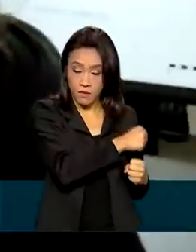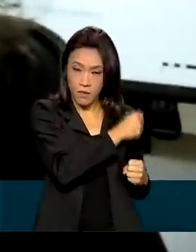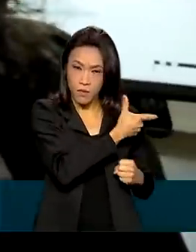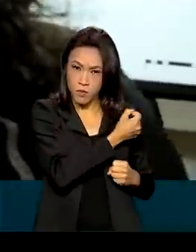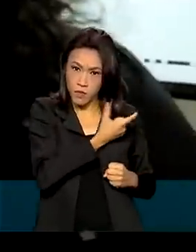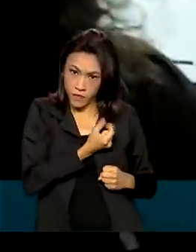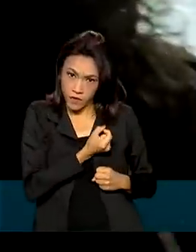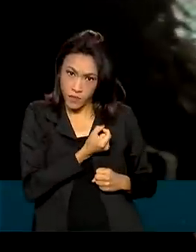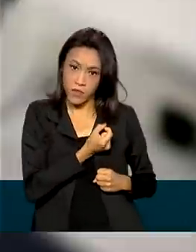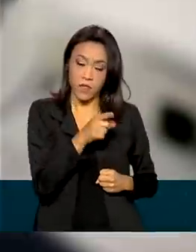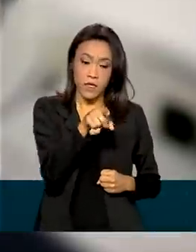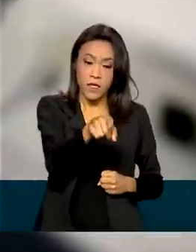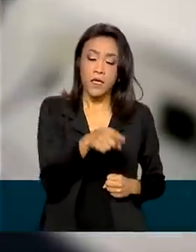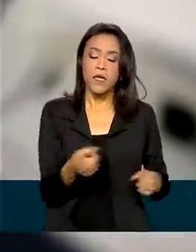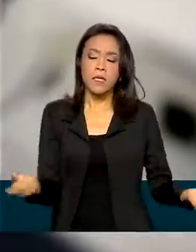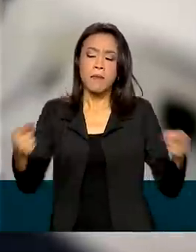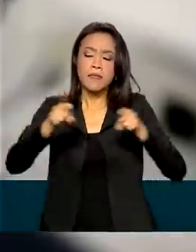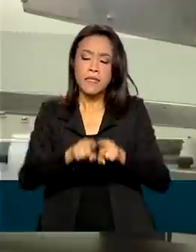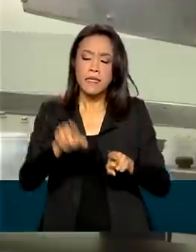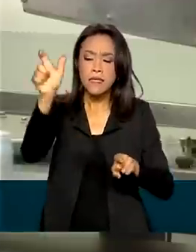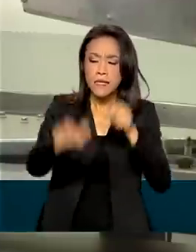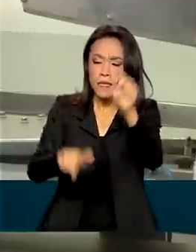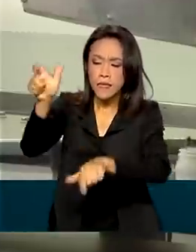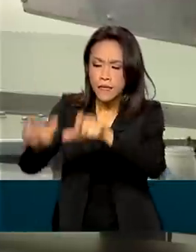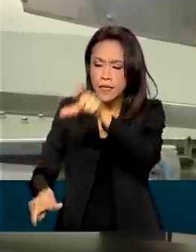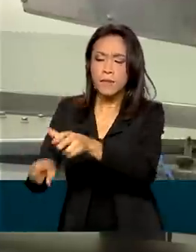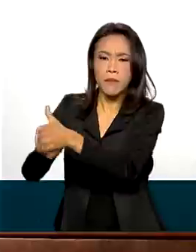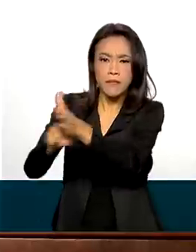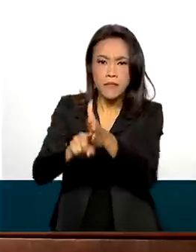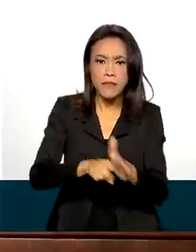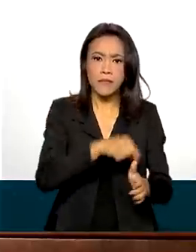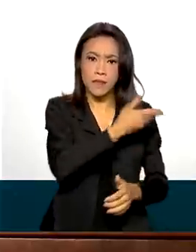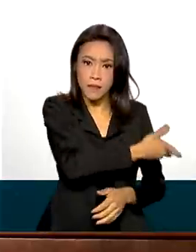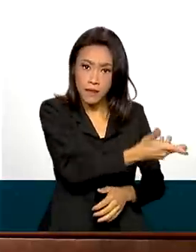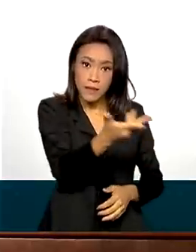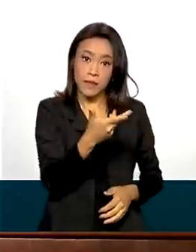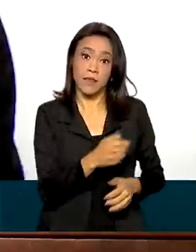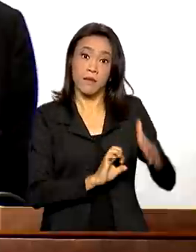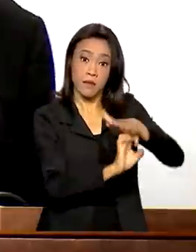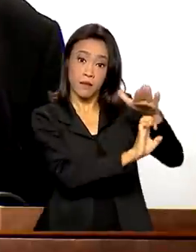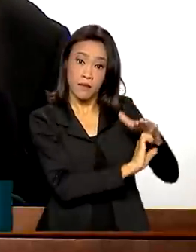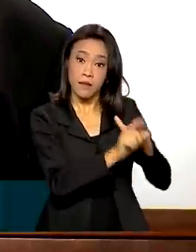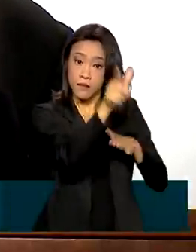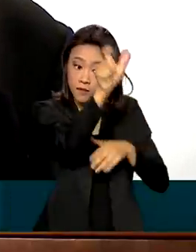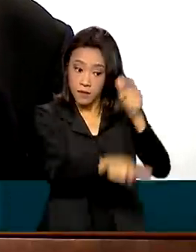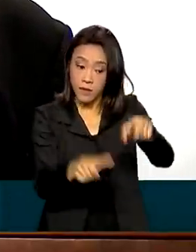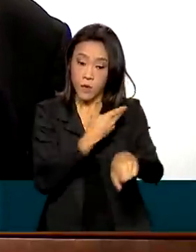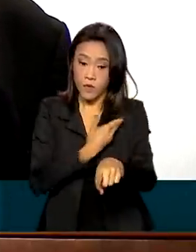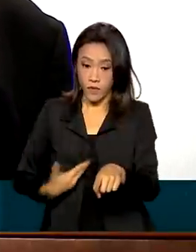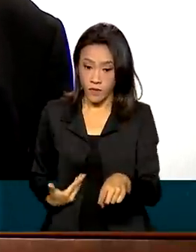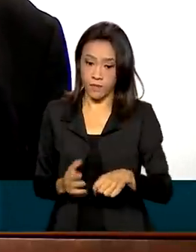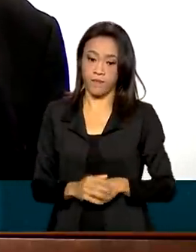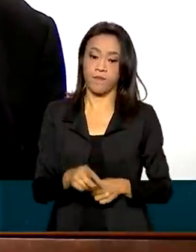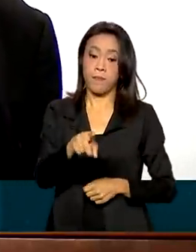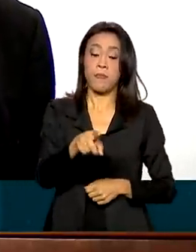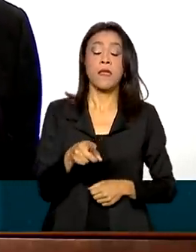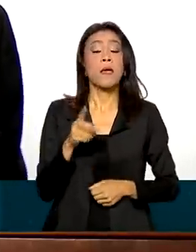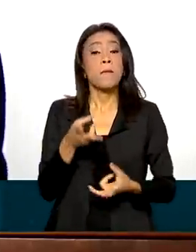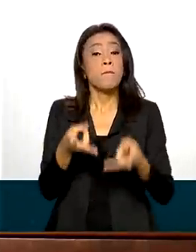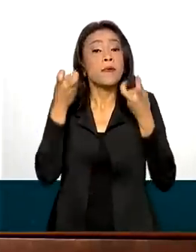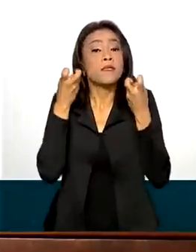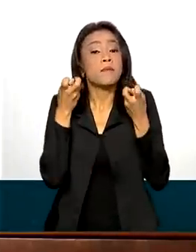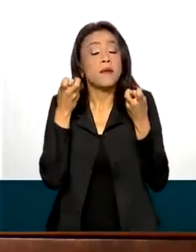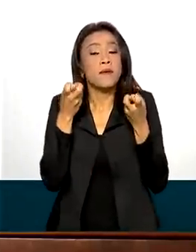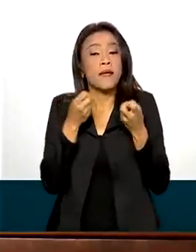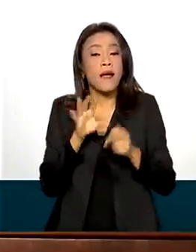parceria entre cientistas, empresas e o governo. Percebeu-se que a ciência é a base da solução